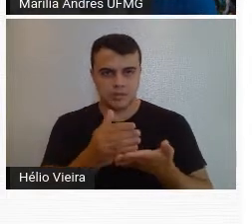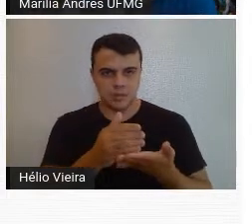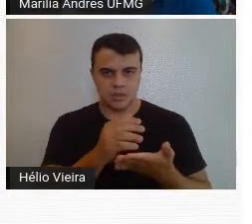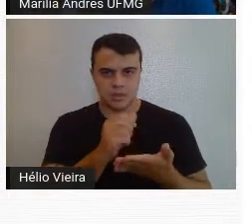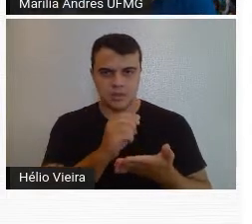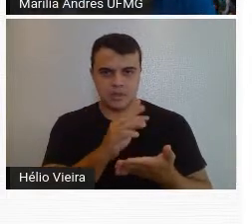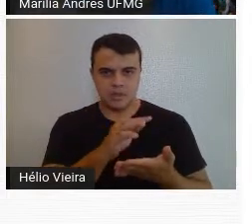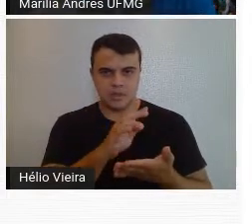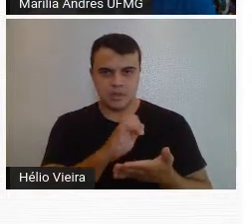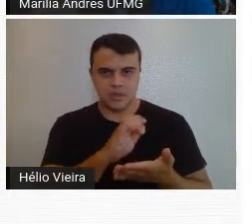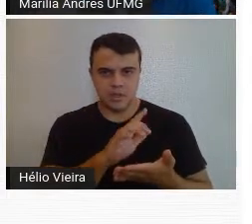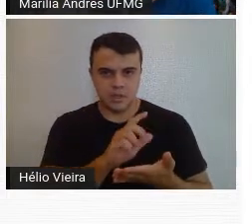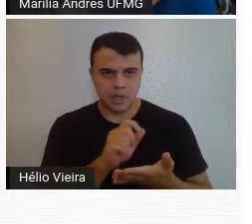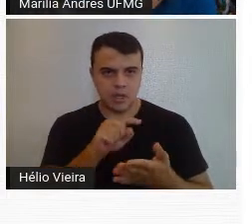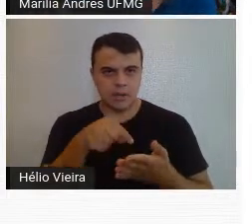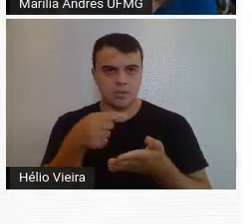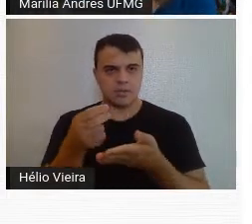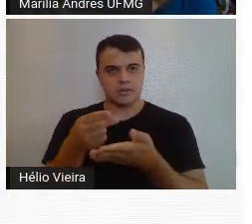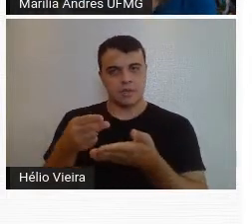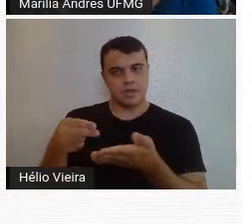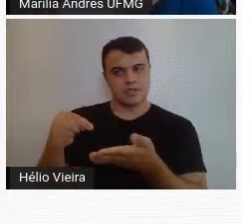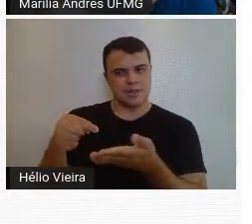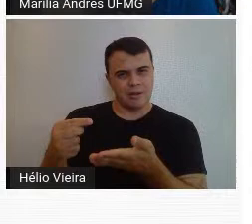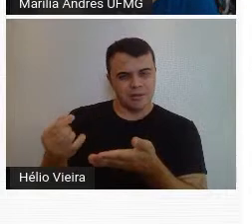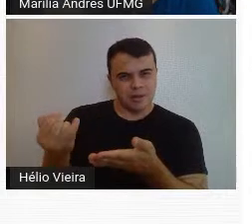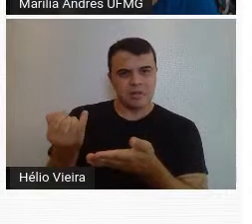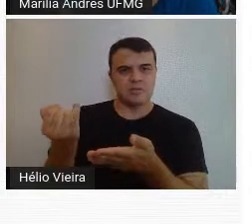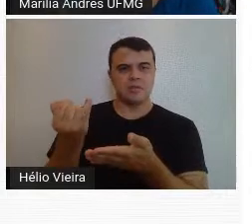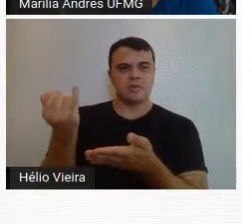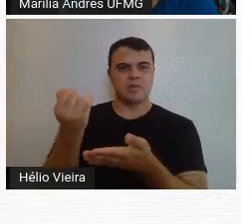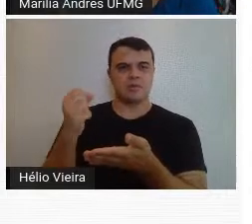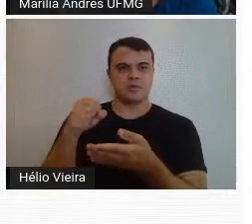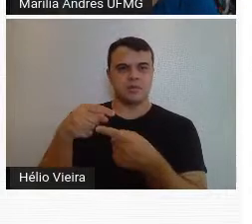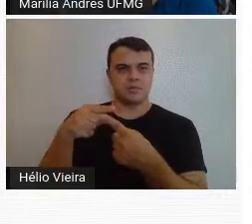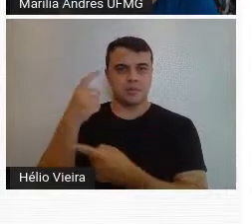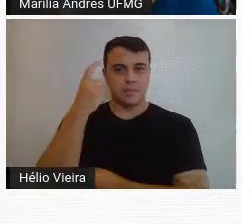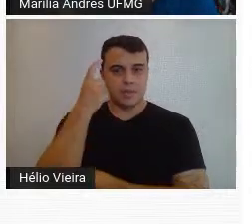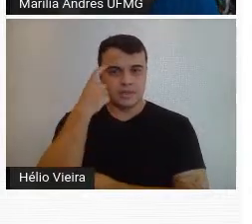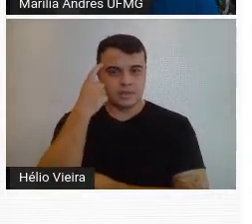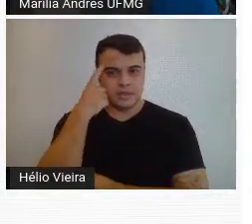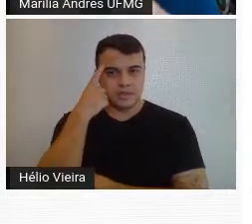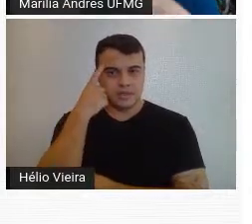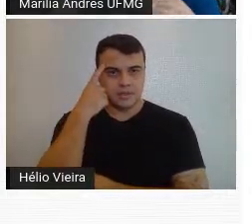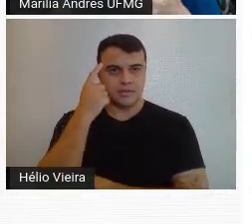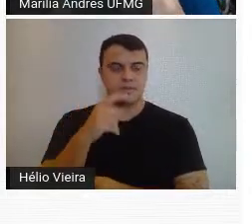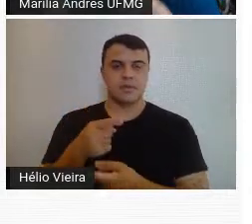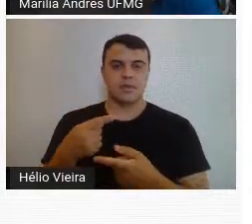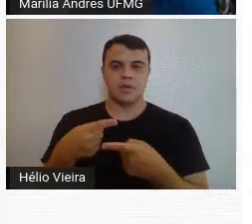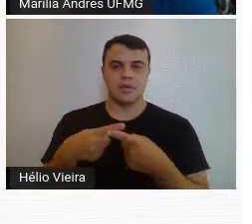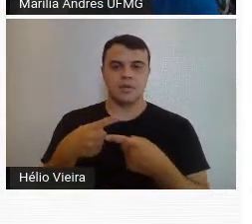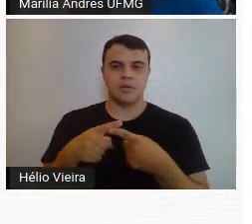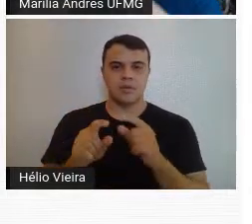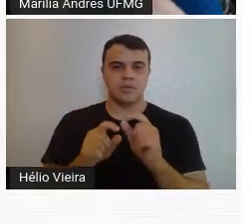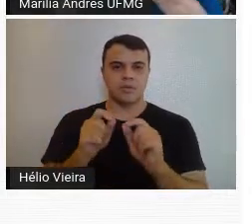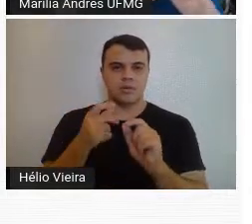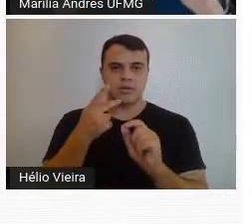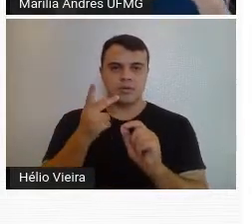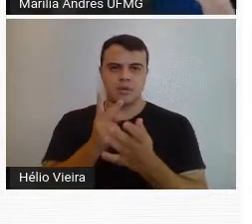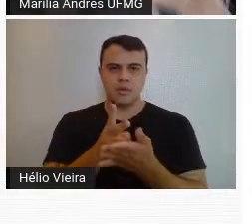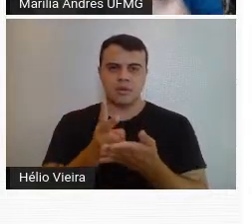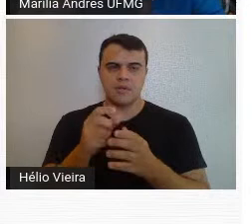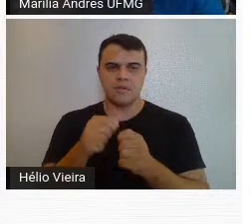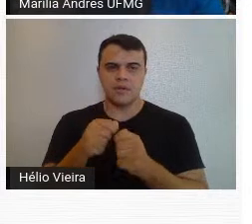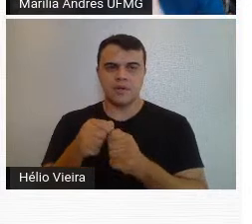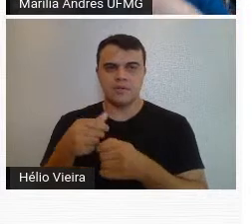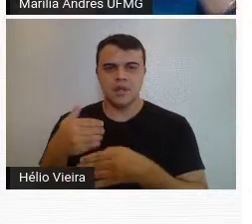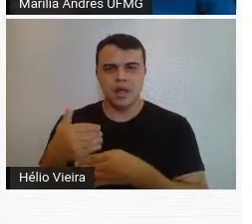ele faz um desenho, ele diz que o desenho é fundamental, que é uma maneira de pensar, e a partir daquele desenho ele faz uma maquete